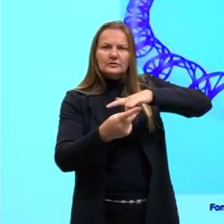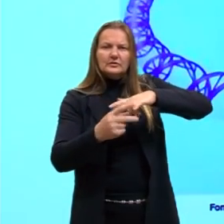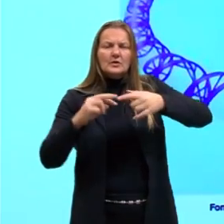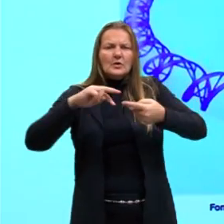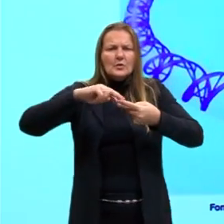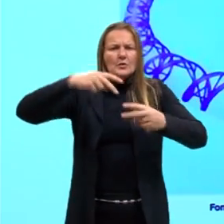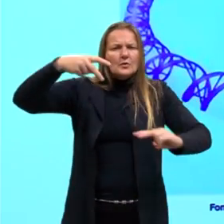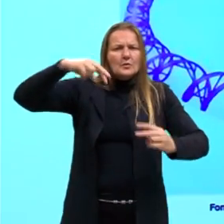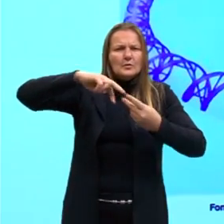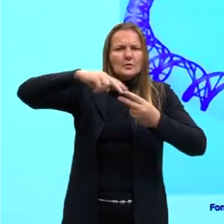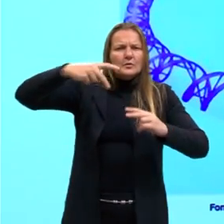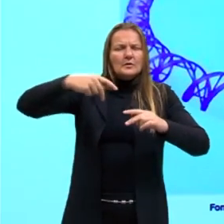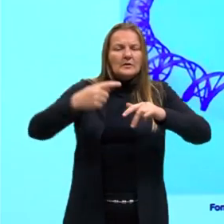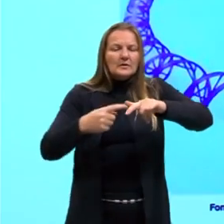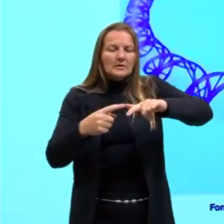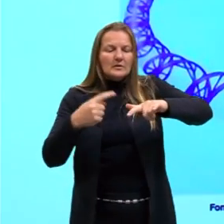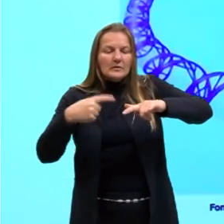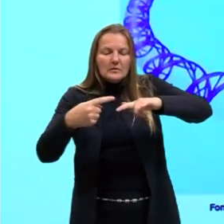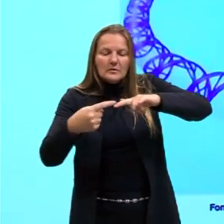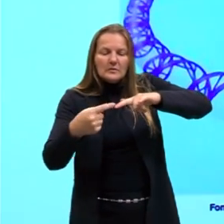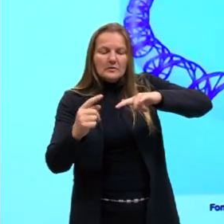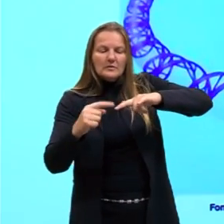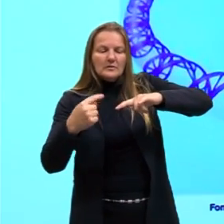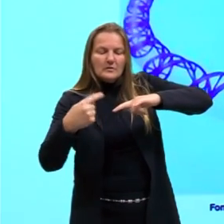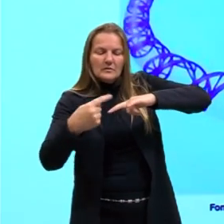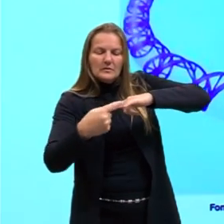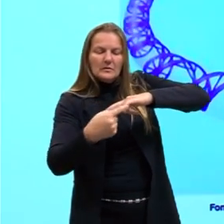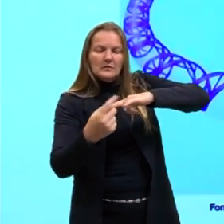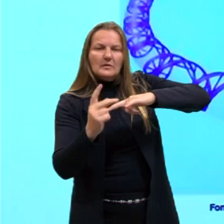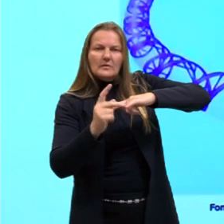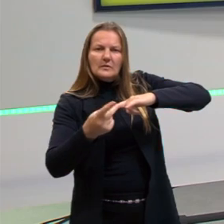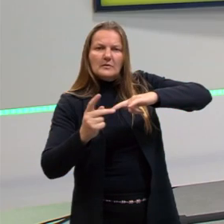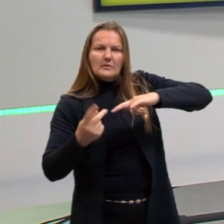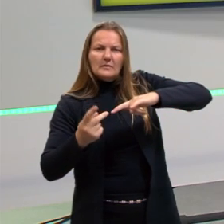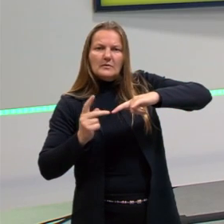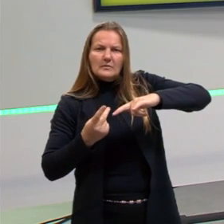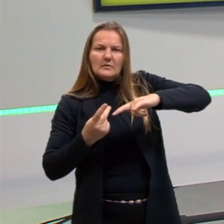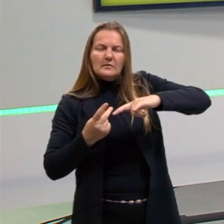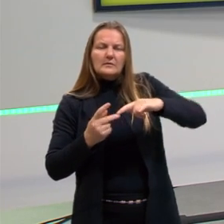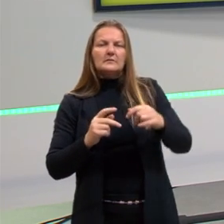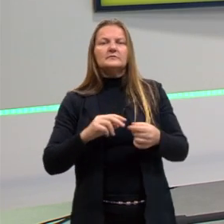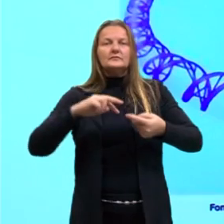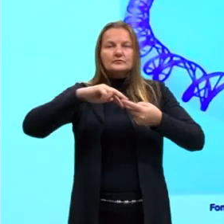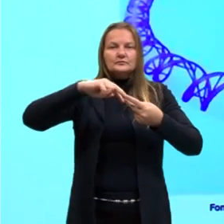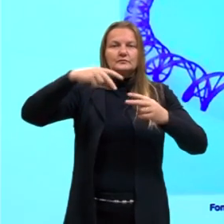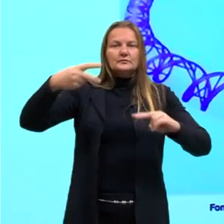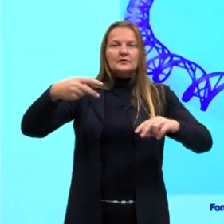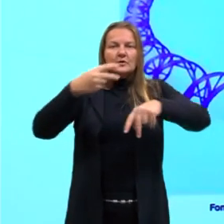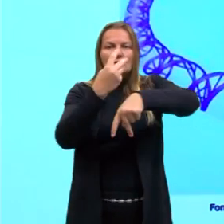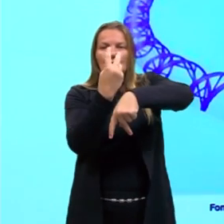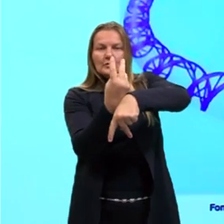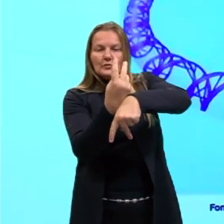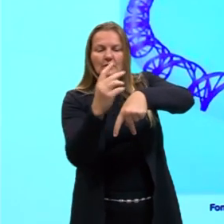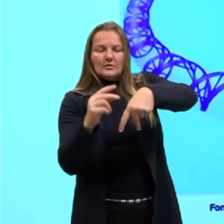enrolando, enrolando, e forma-se, então, o cromossomo. Aqui a gente pode ver algumas